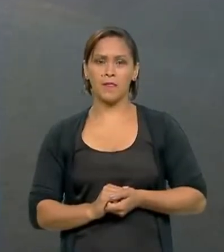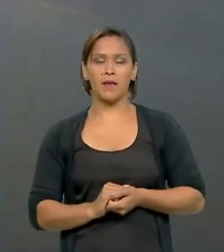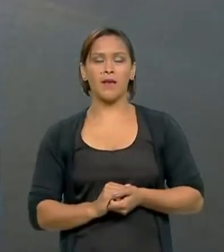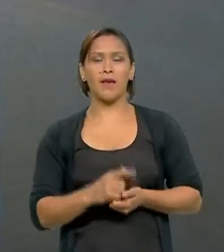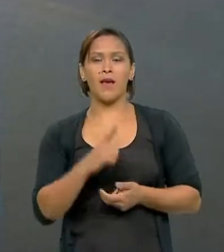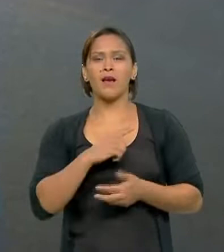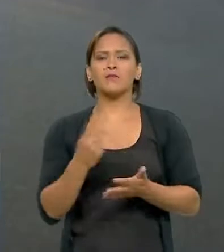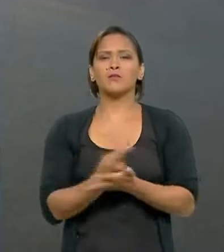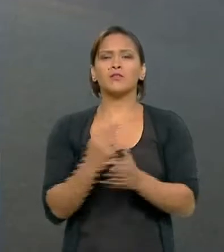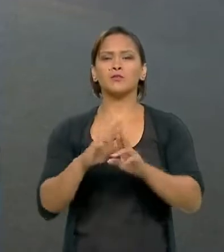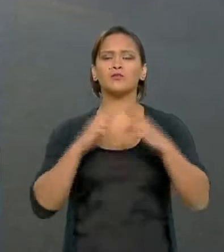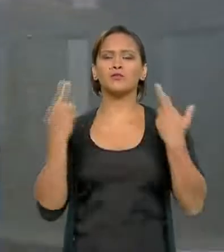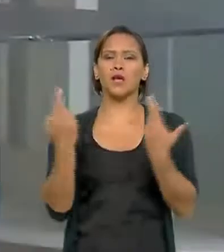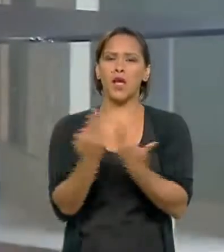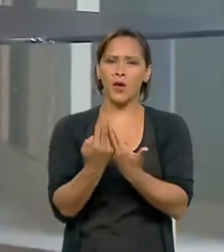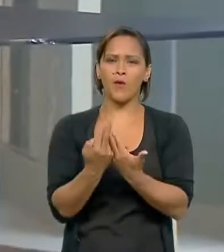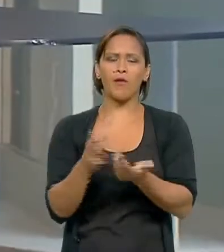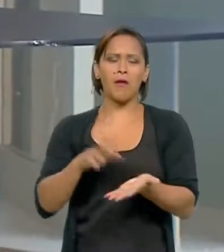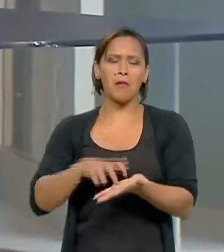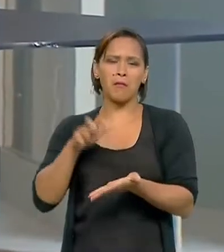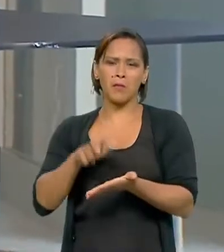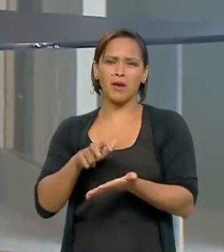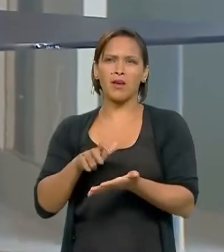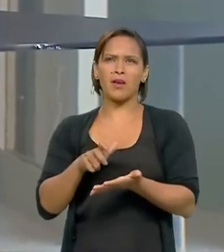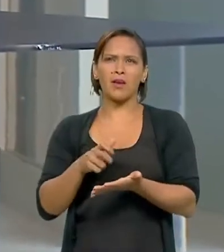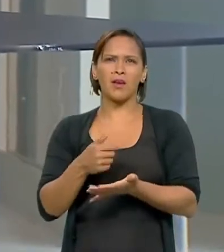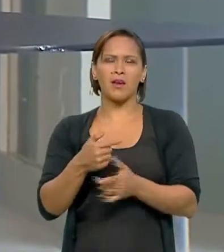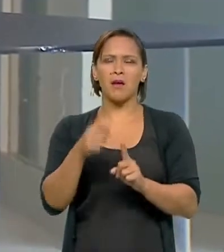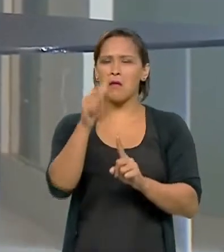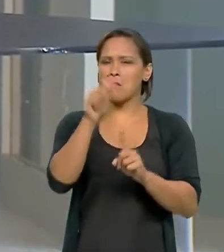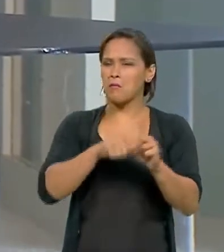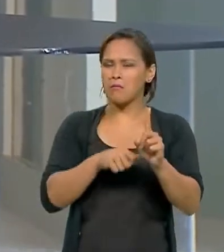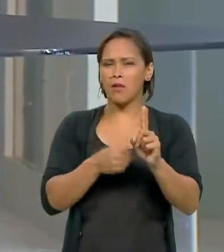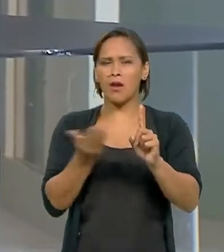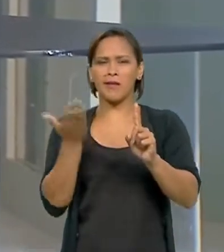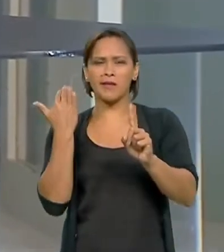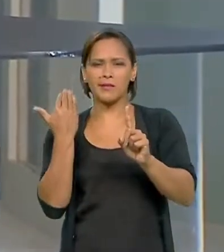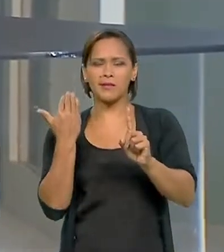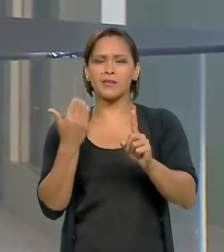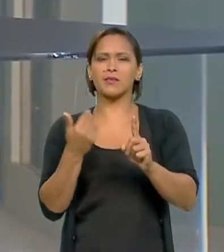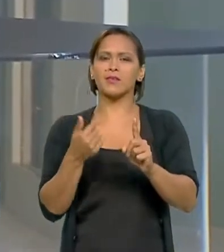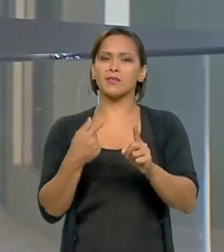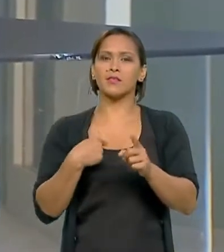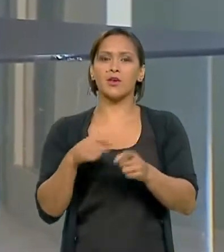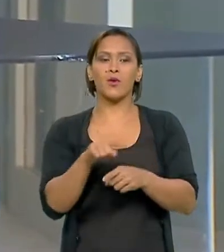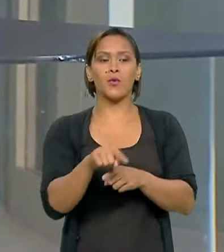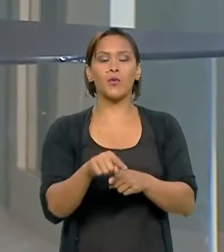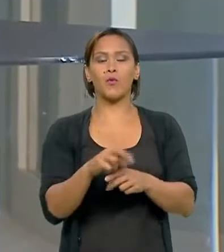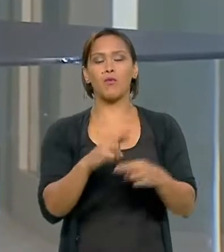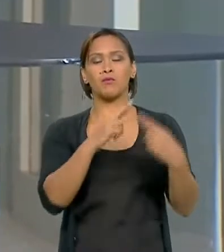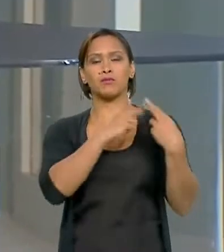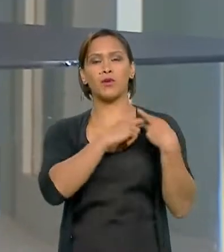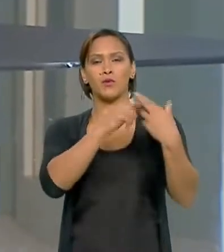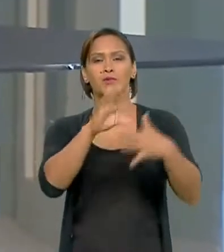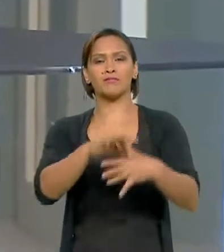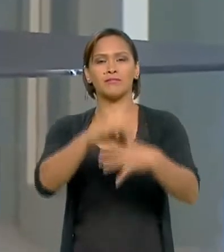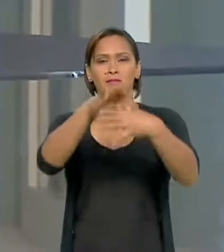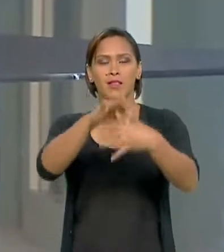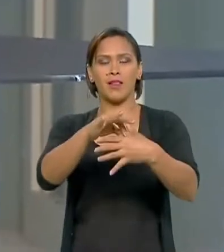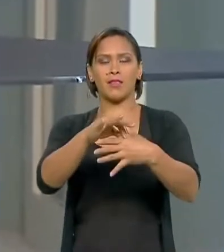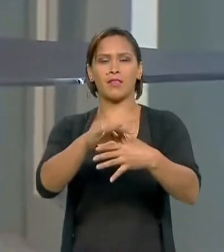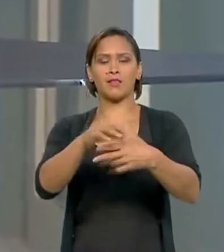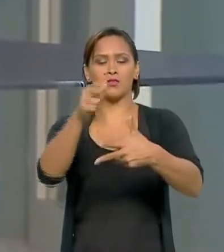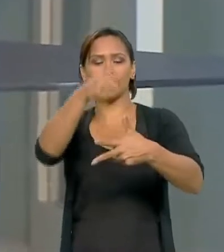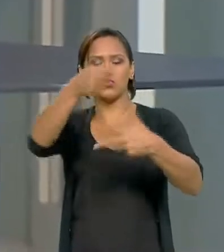reunião, um café da manhã, um mês atrás, quatro, três semanas atrás, com os líderes dos poderes da